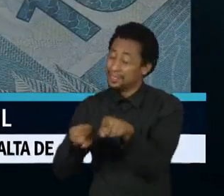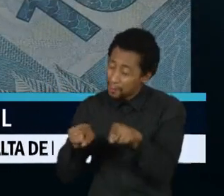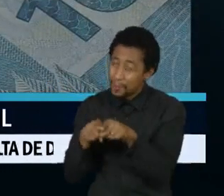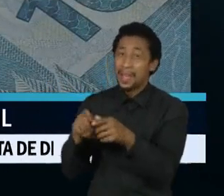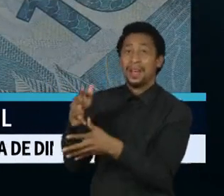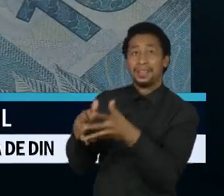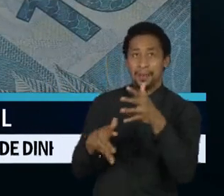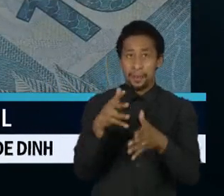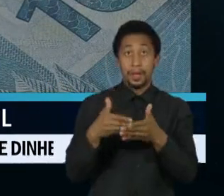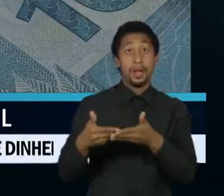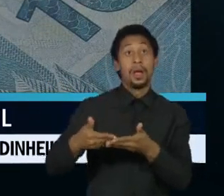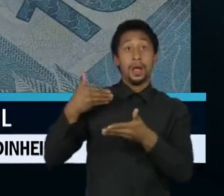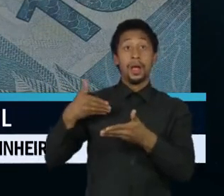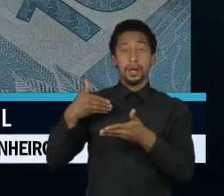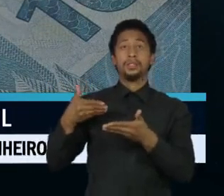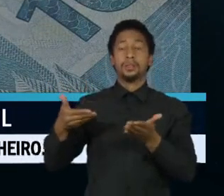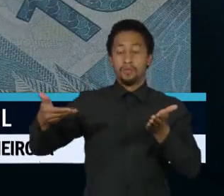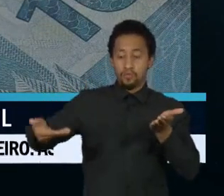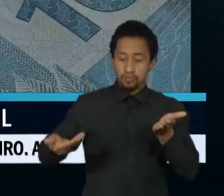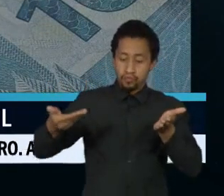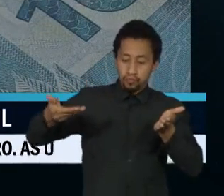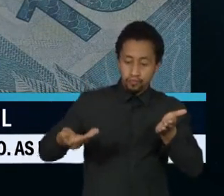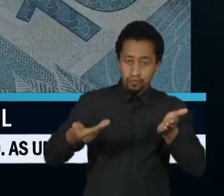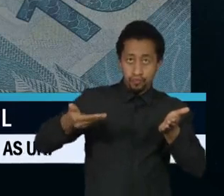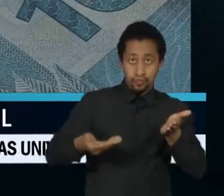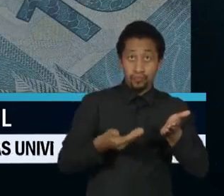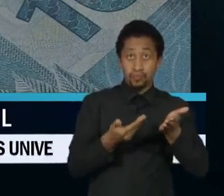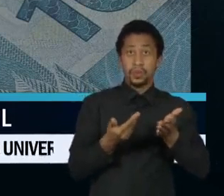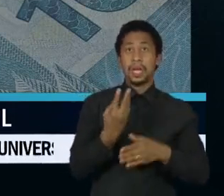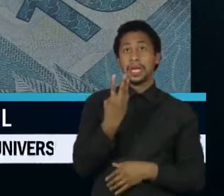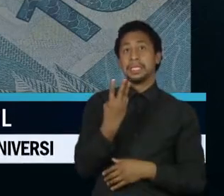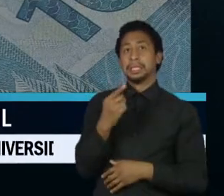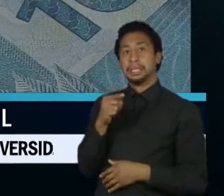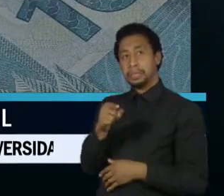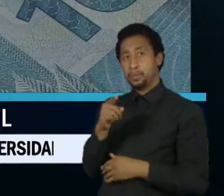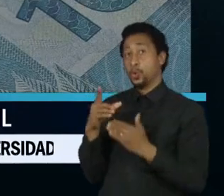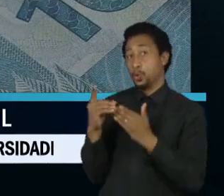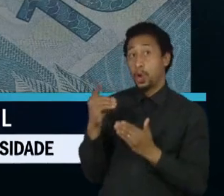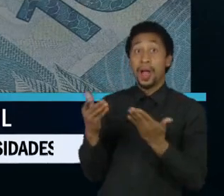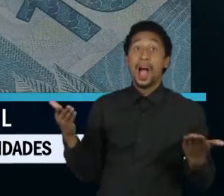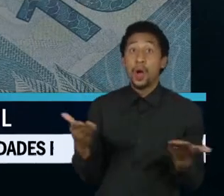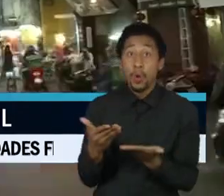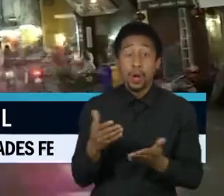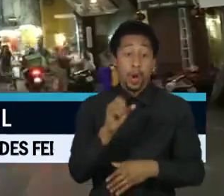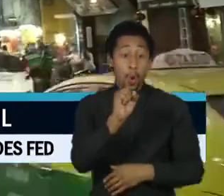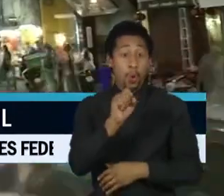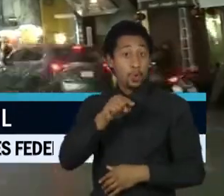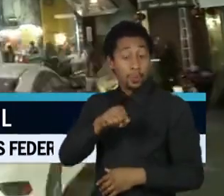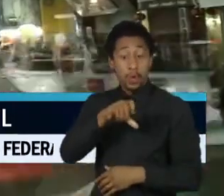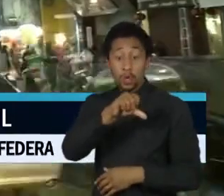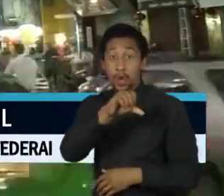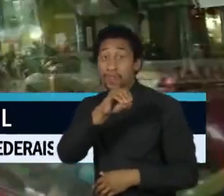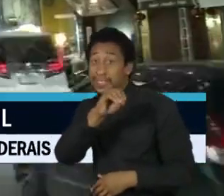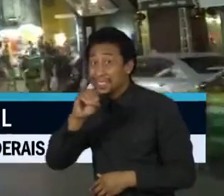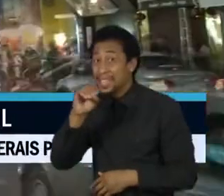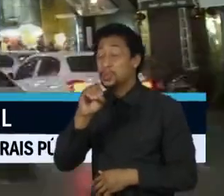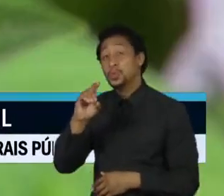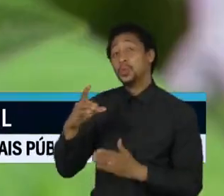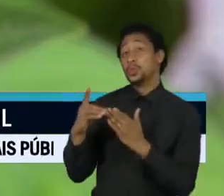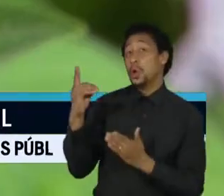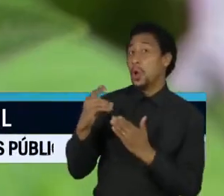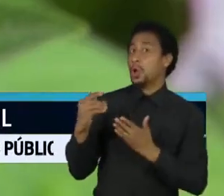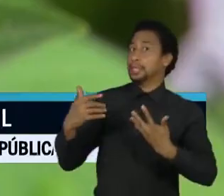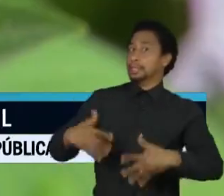3 mil dólares por container, passaram para 8 mil e 900 dólares. Nesse ritmo, mesmo